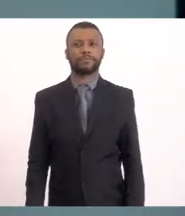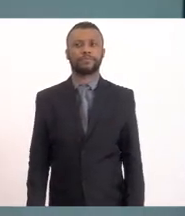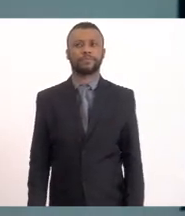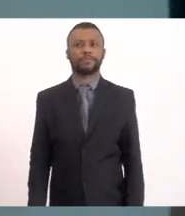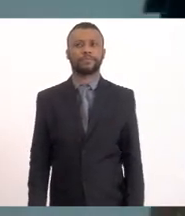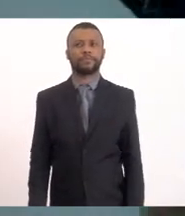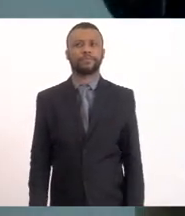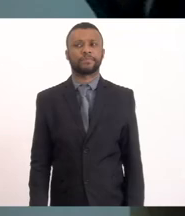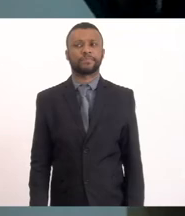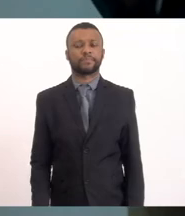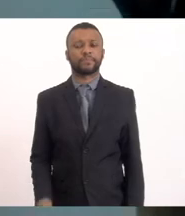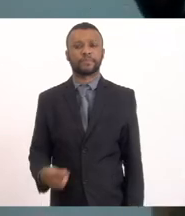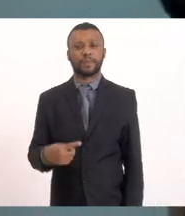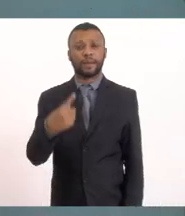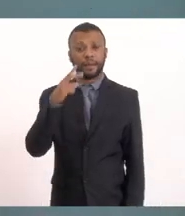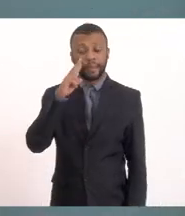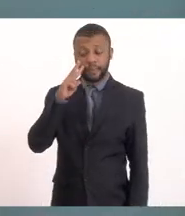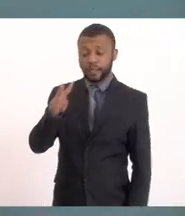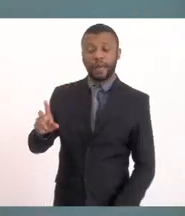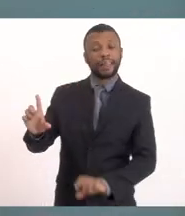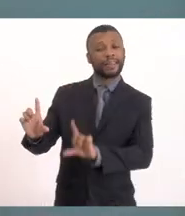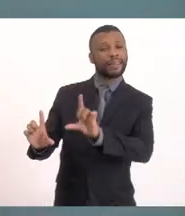Estava na tela aqui na direita na televisão